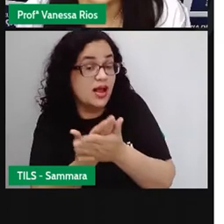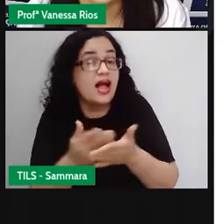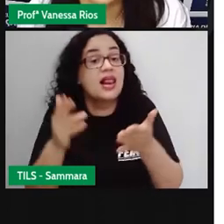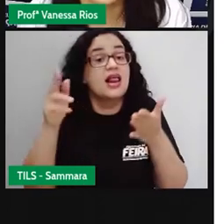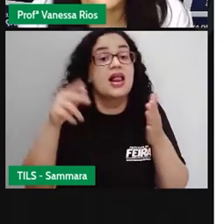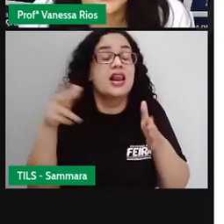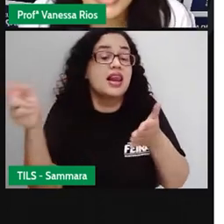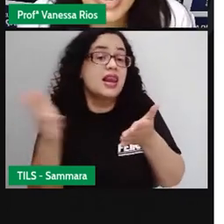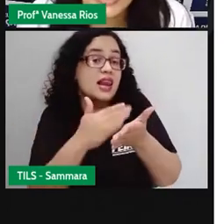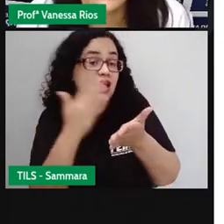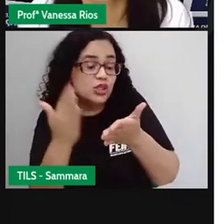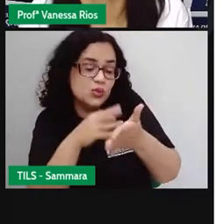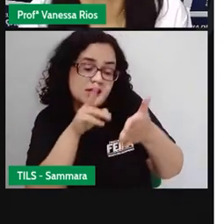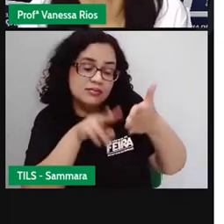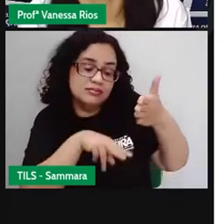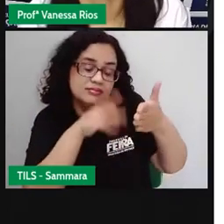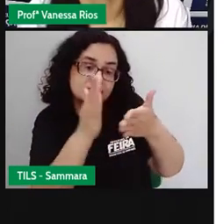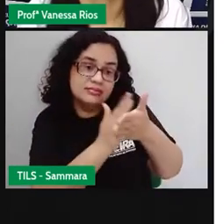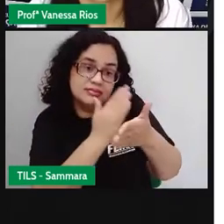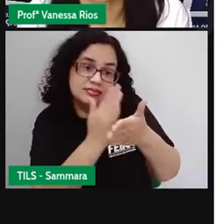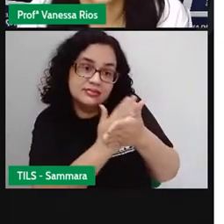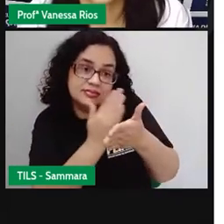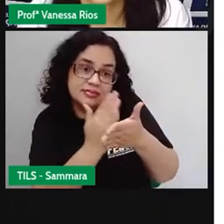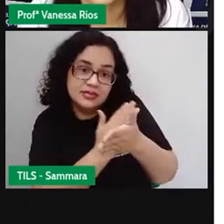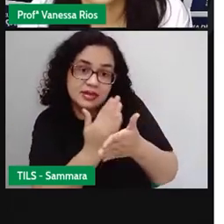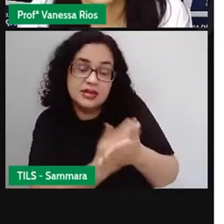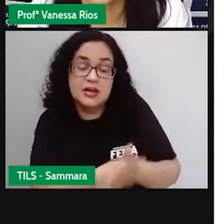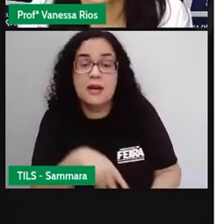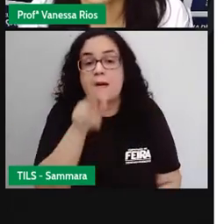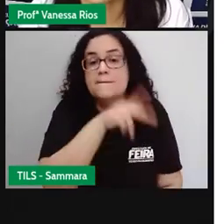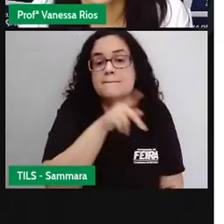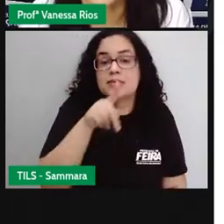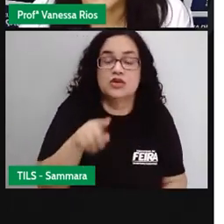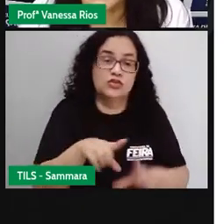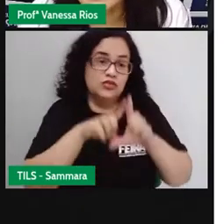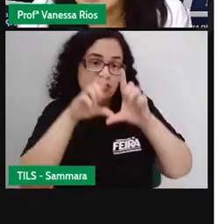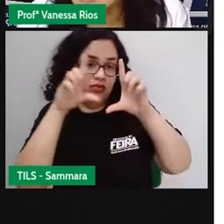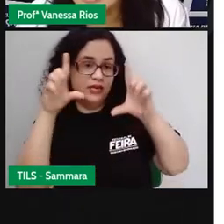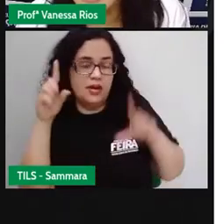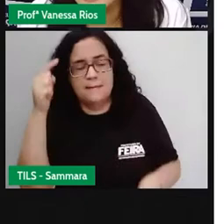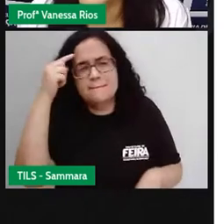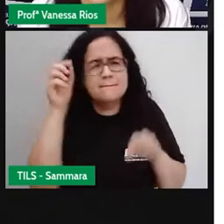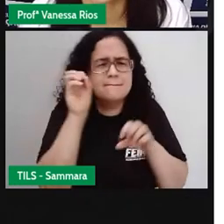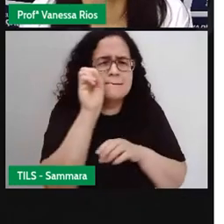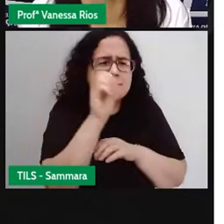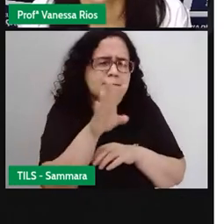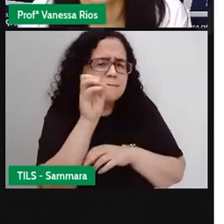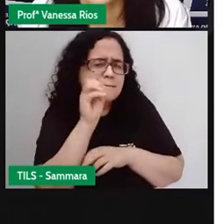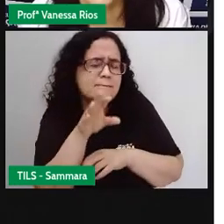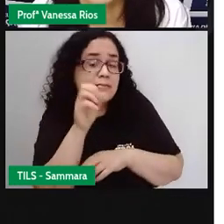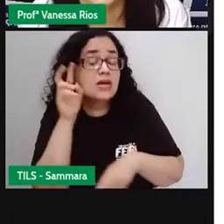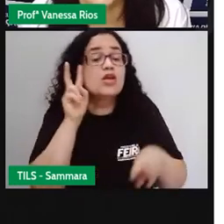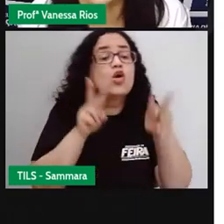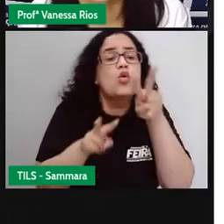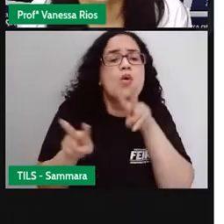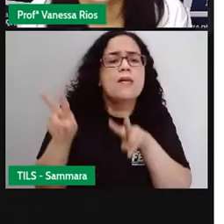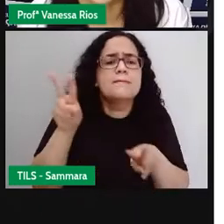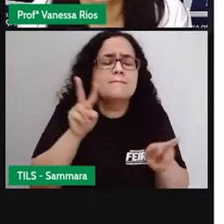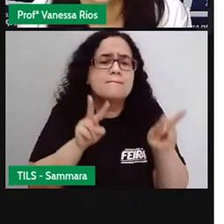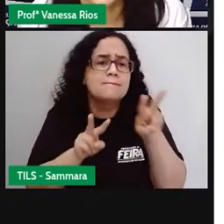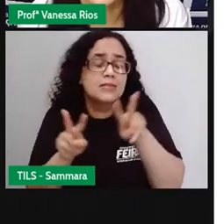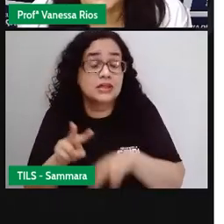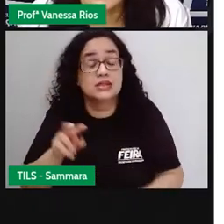roda de leitura. E a Pró colocou aí até uma figurinha piscando, né? Pra gente observar